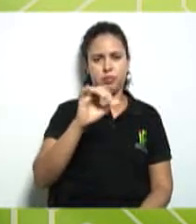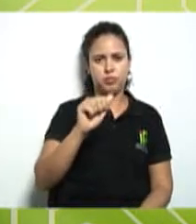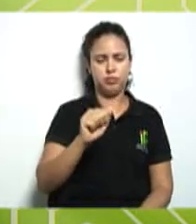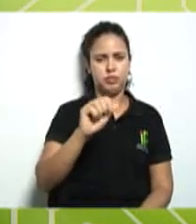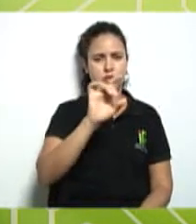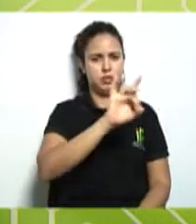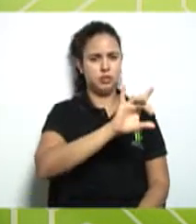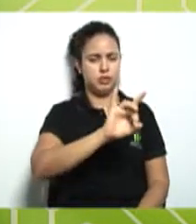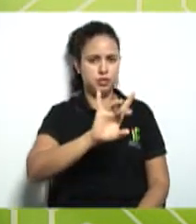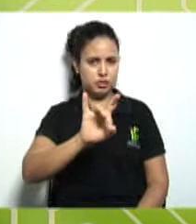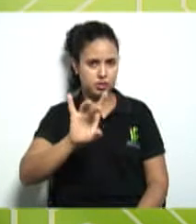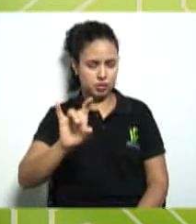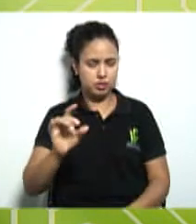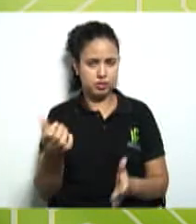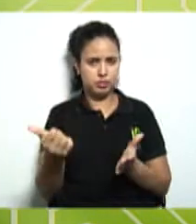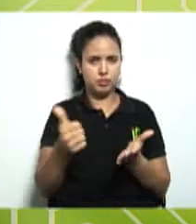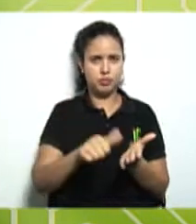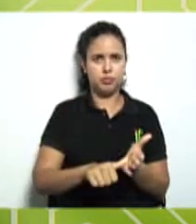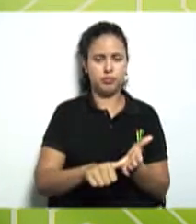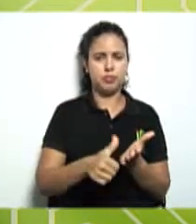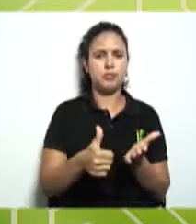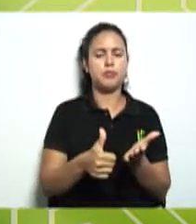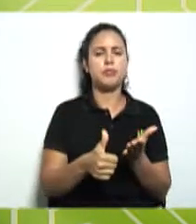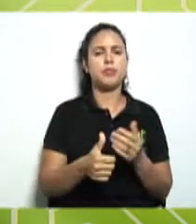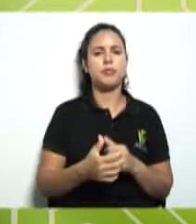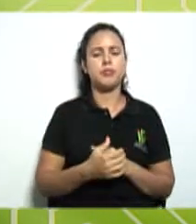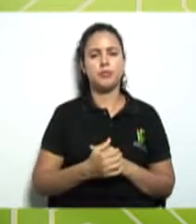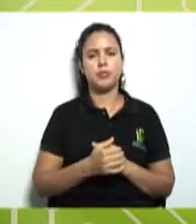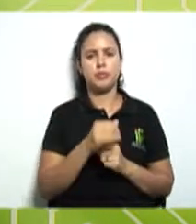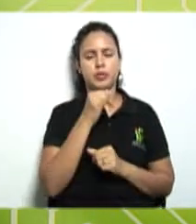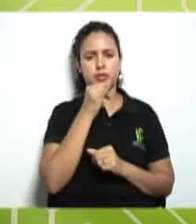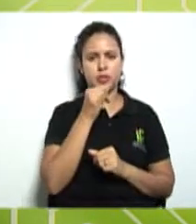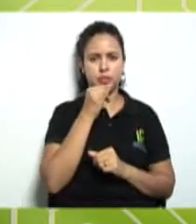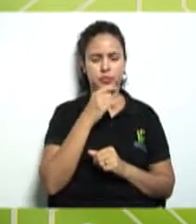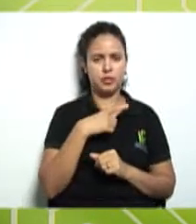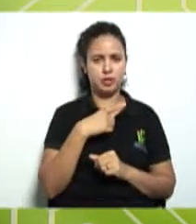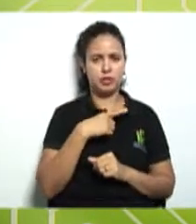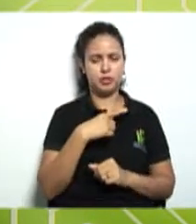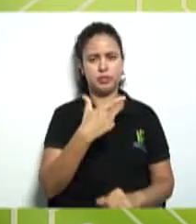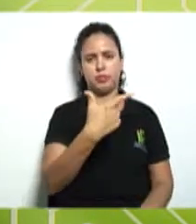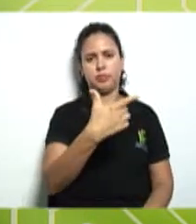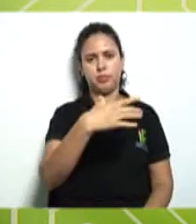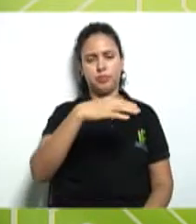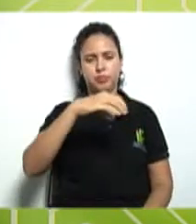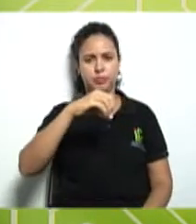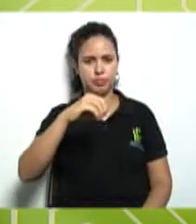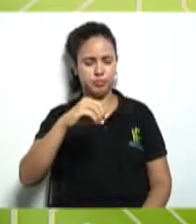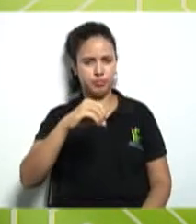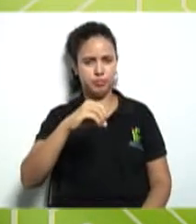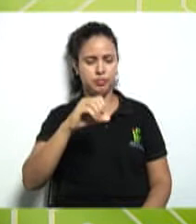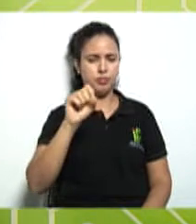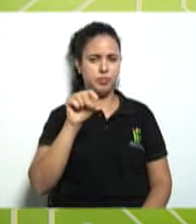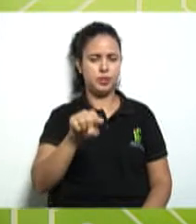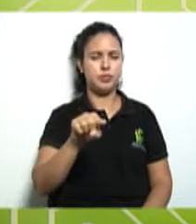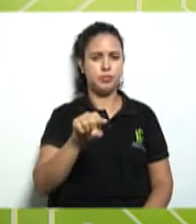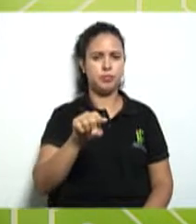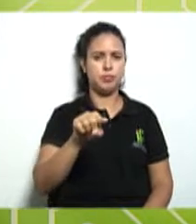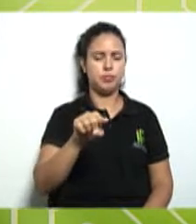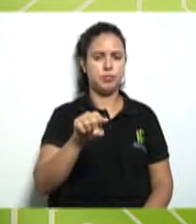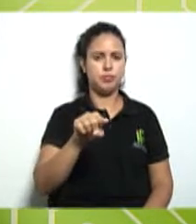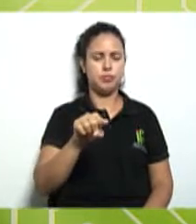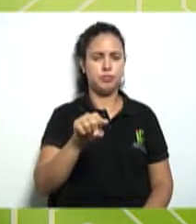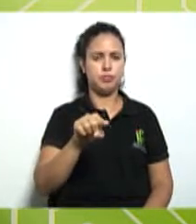cada associado então vamos supor se nós temos o número mínimo tem que ser 20 então 20 mil